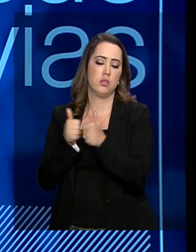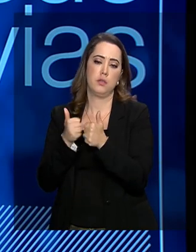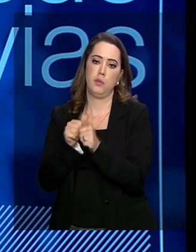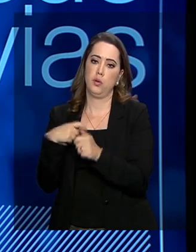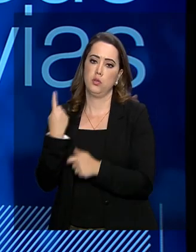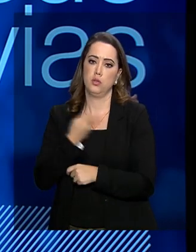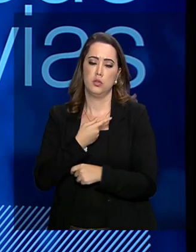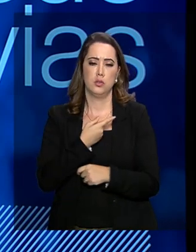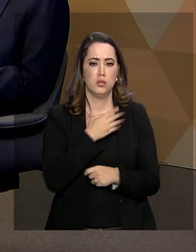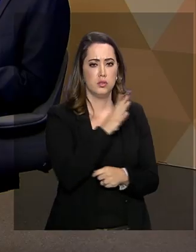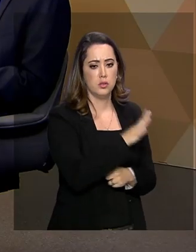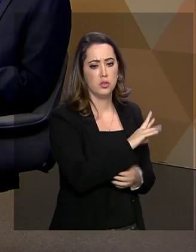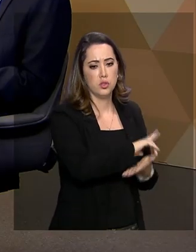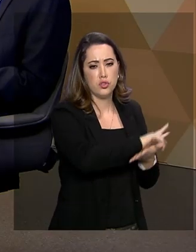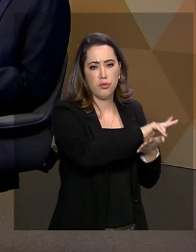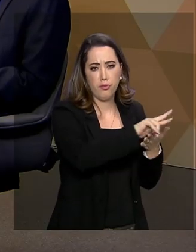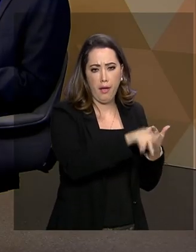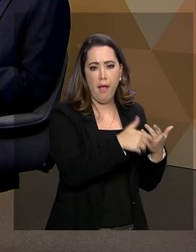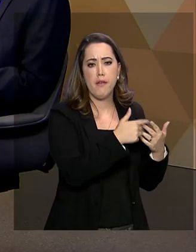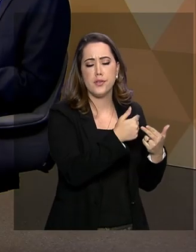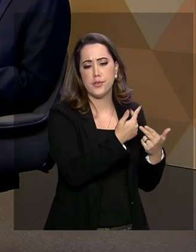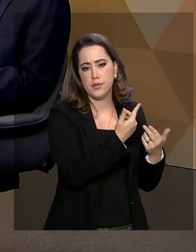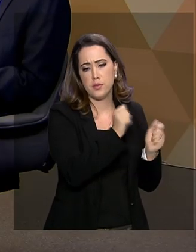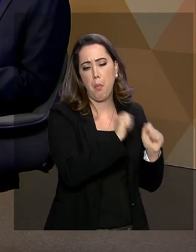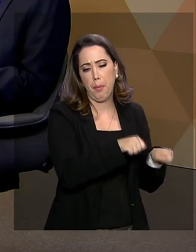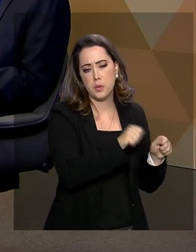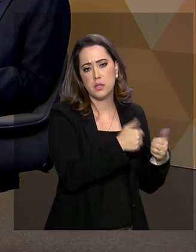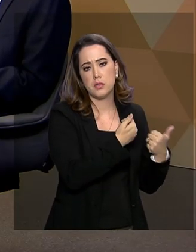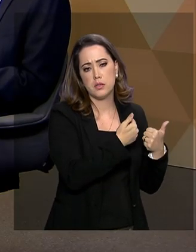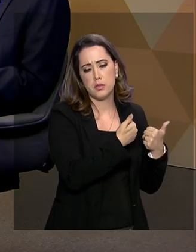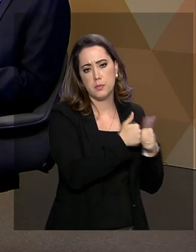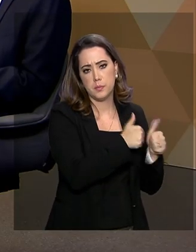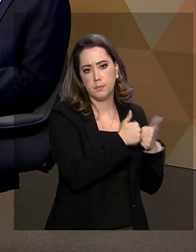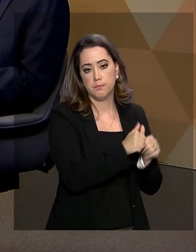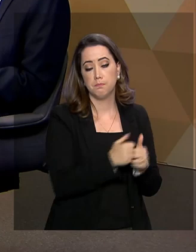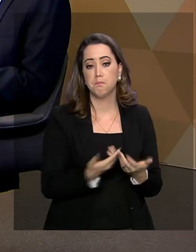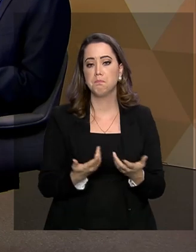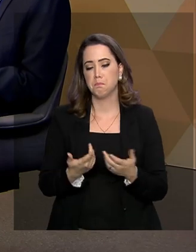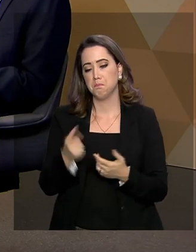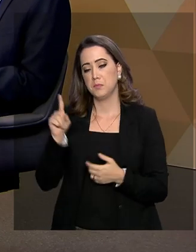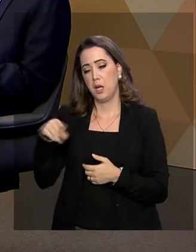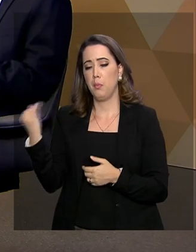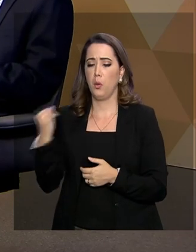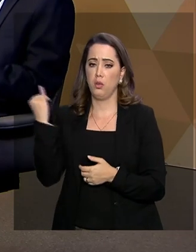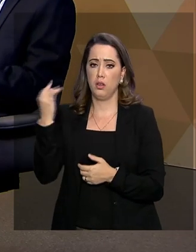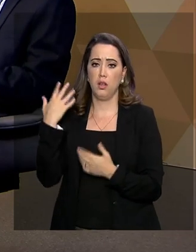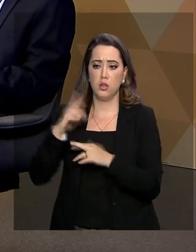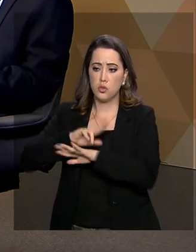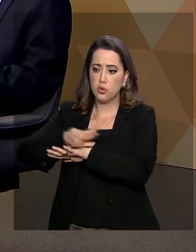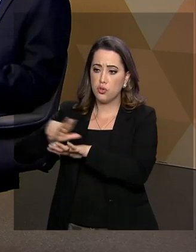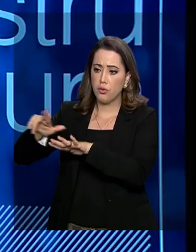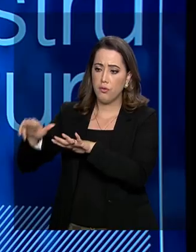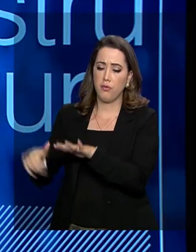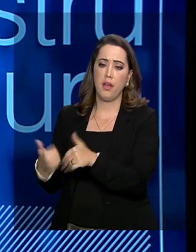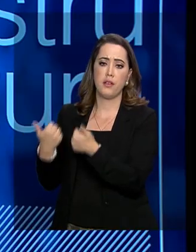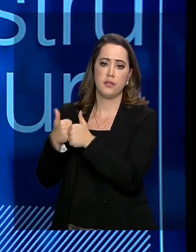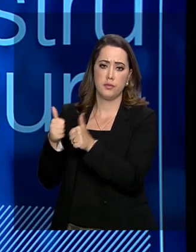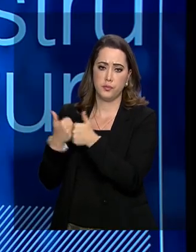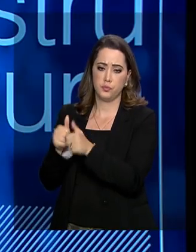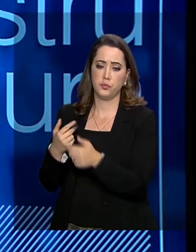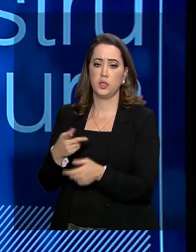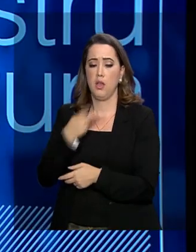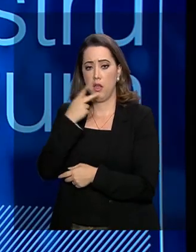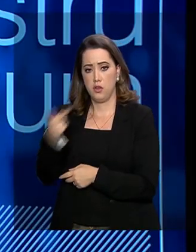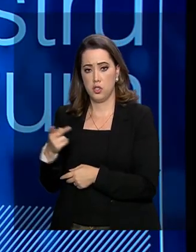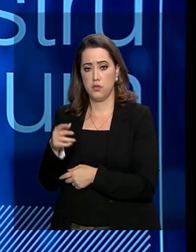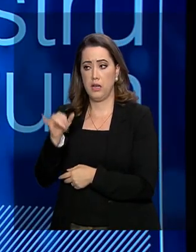A questão da intermodalidade. Intermodalidade é fundamental. uma palavra-chave. uma palavra-chave. A gente tem a multimodalidade e intermodalidade. Quando